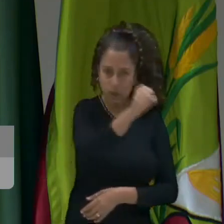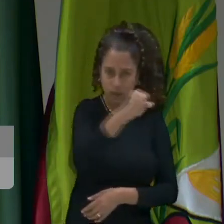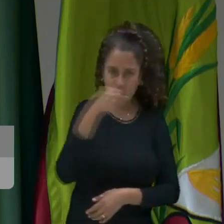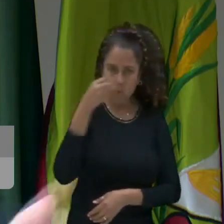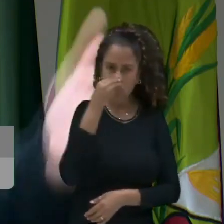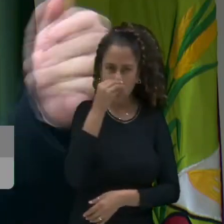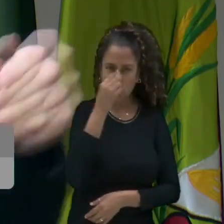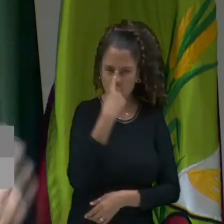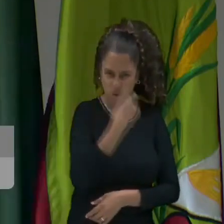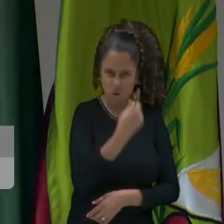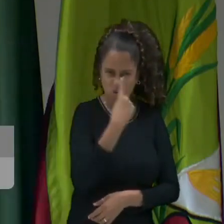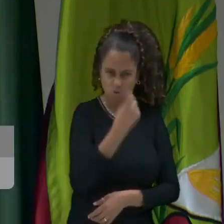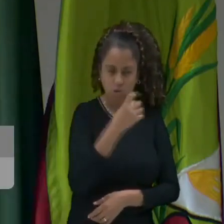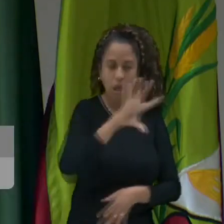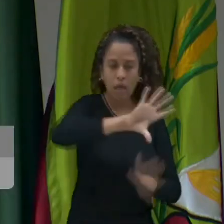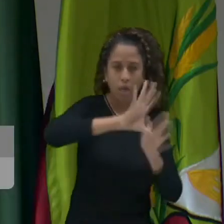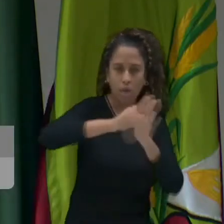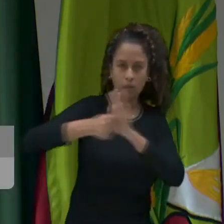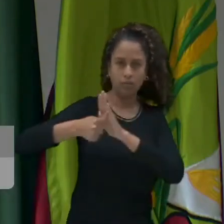E eu quero trazer.